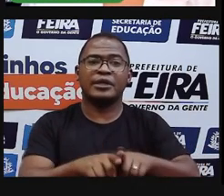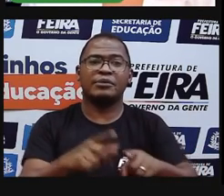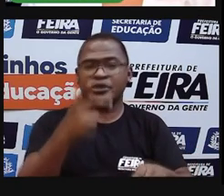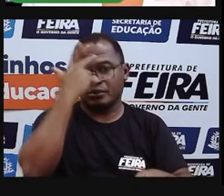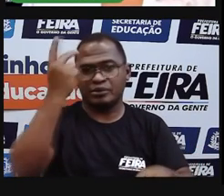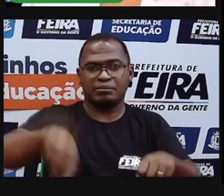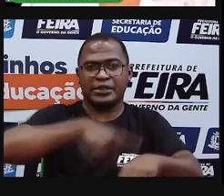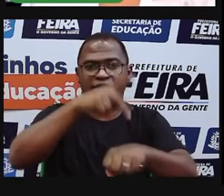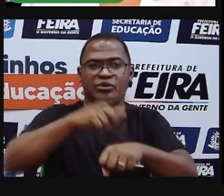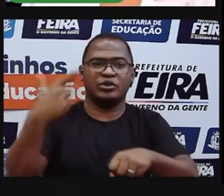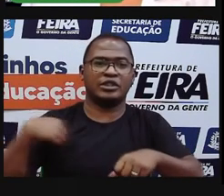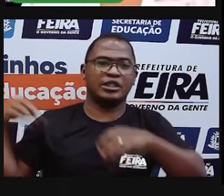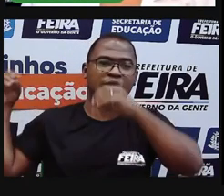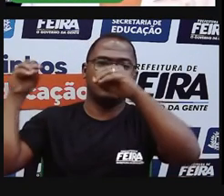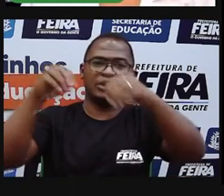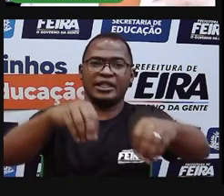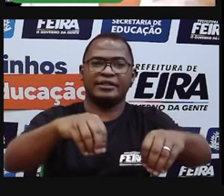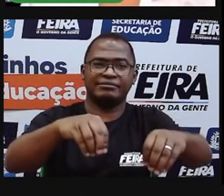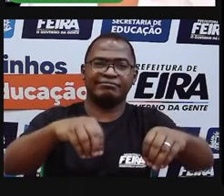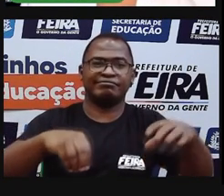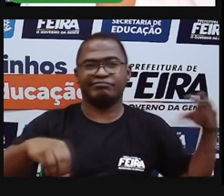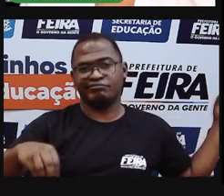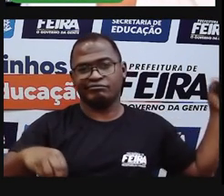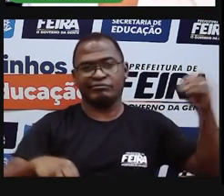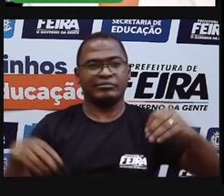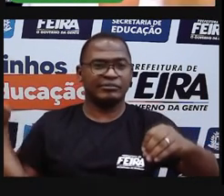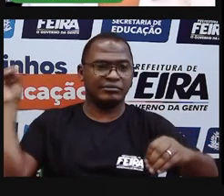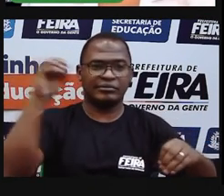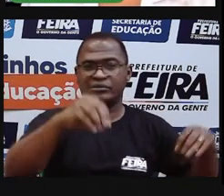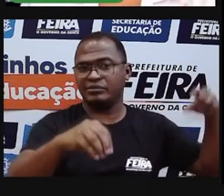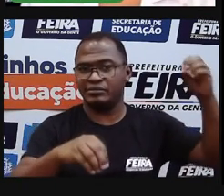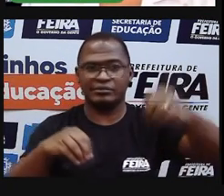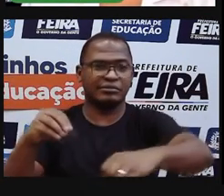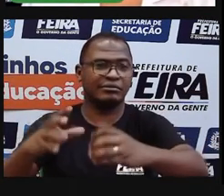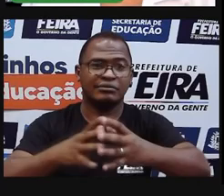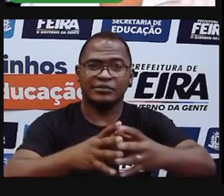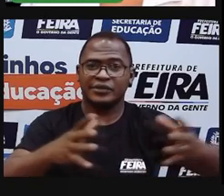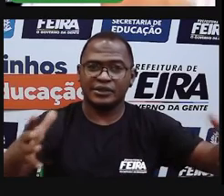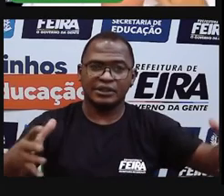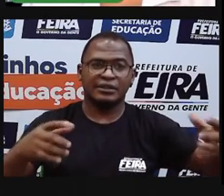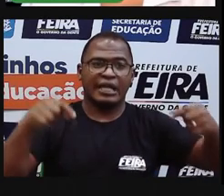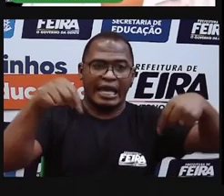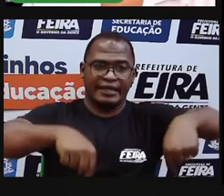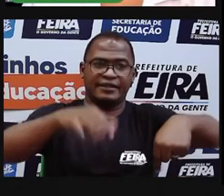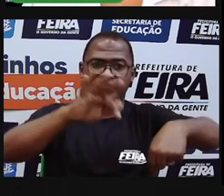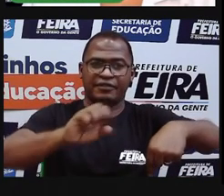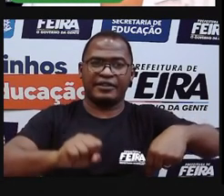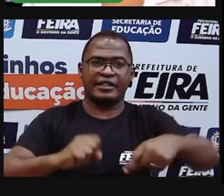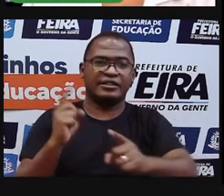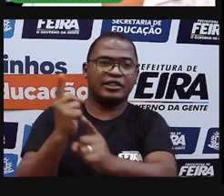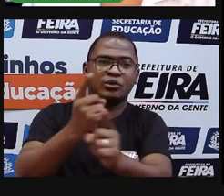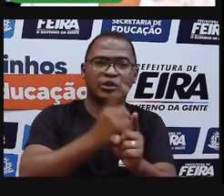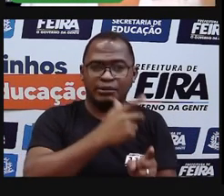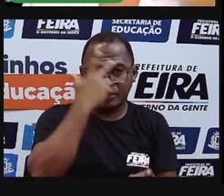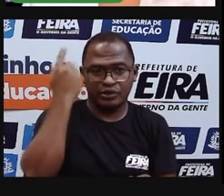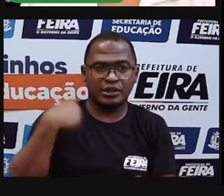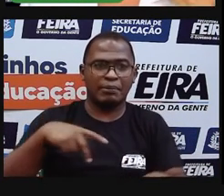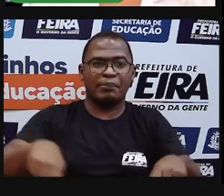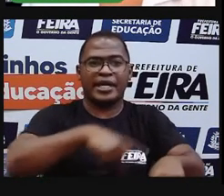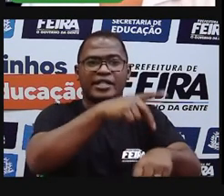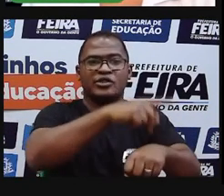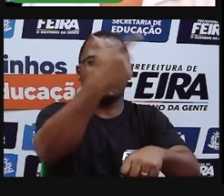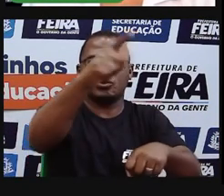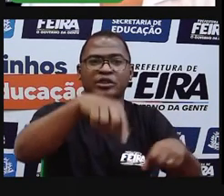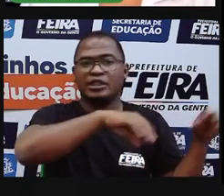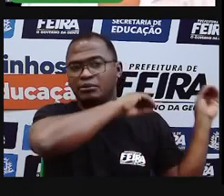adotaram Feira de Santana como moradia. Muitas pessoas de fora, a gente tem aqui na nossa cidade uma grande quantidade de moradores que não